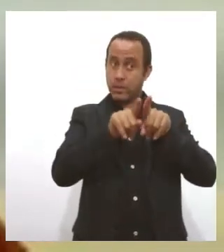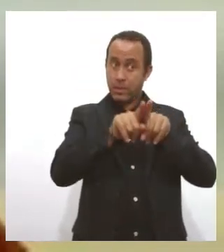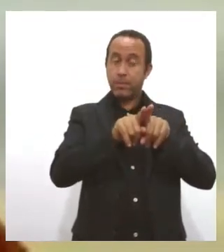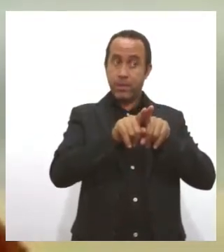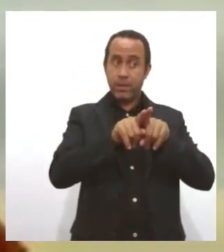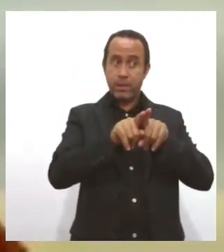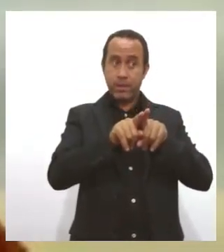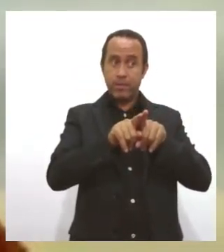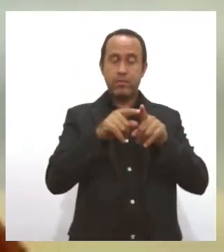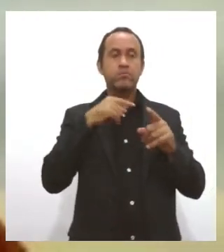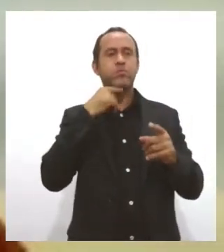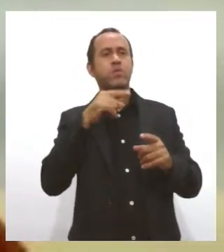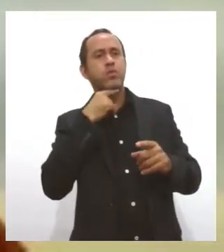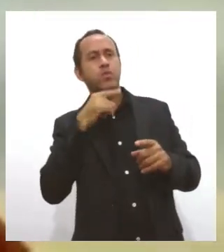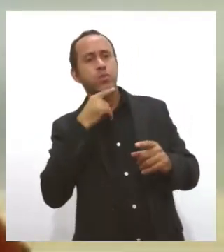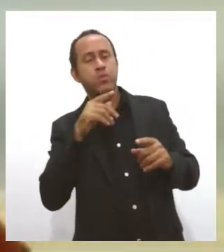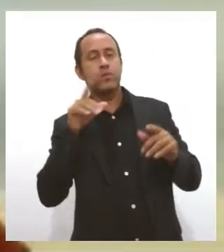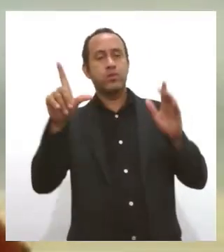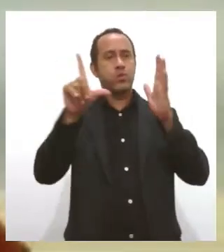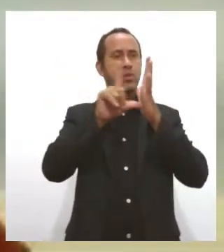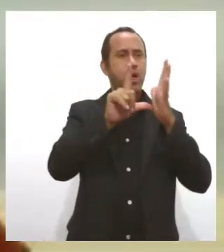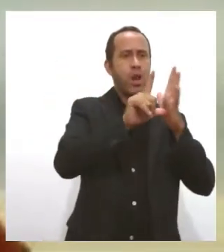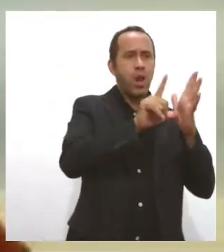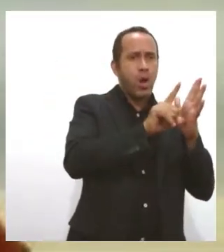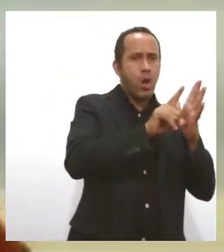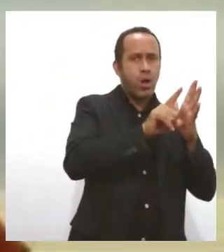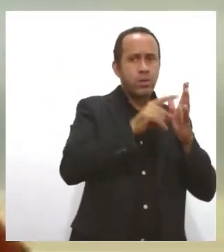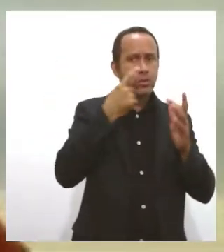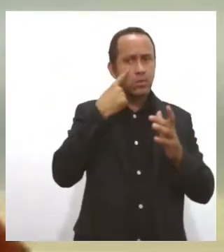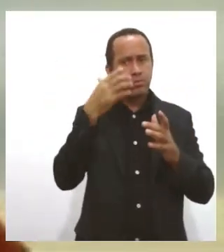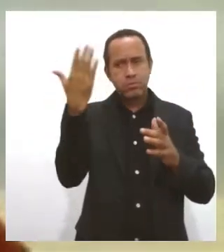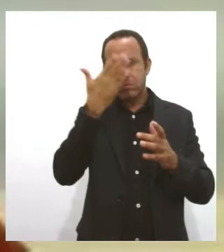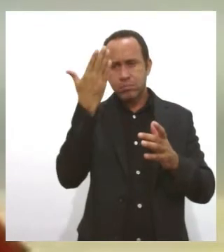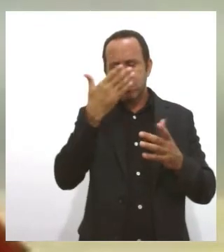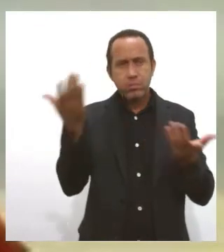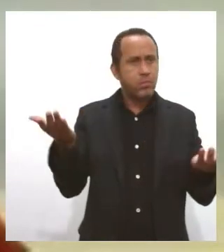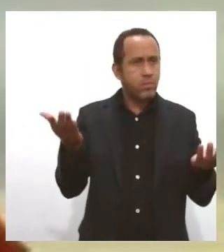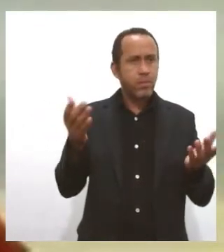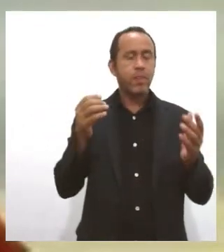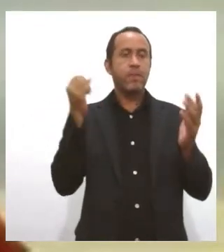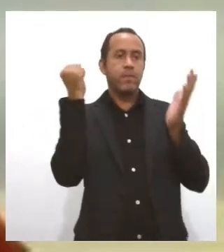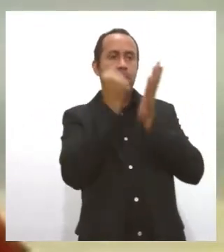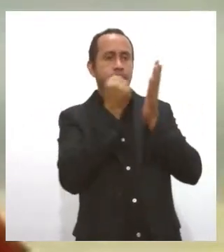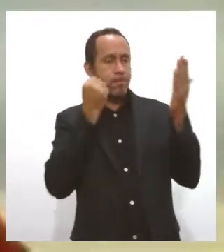teve dúvida, chegou em algum estabelecimento, não observou o izinho do Inmetro,